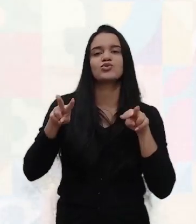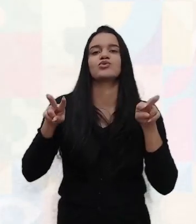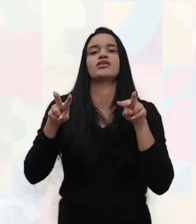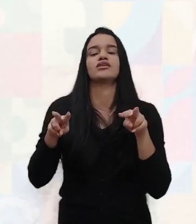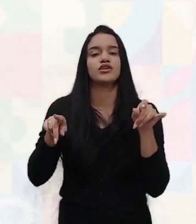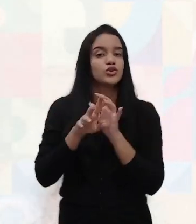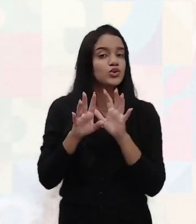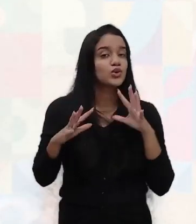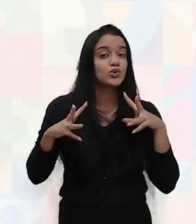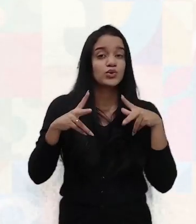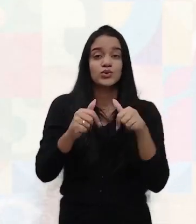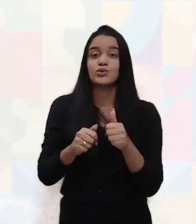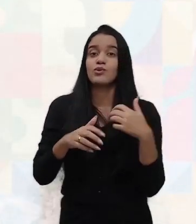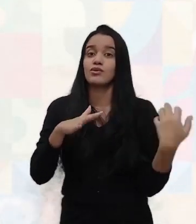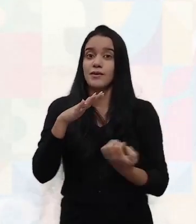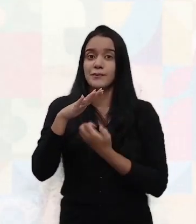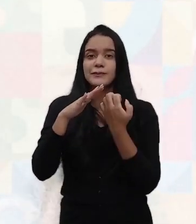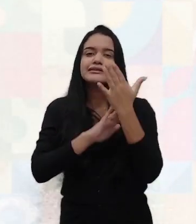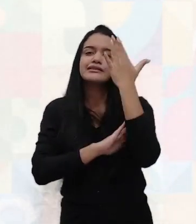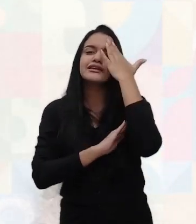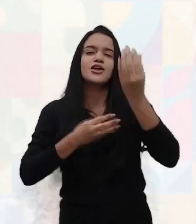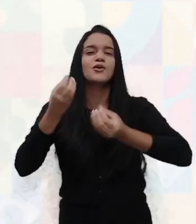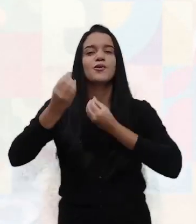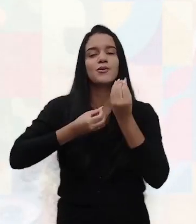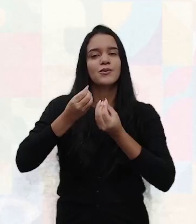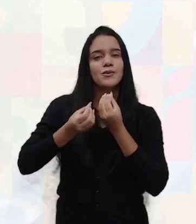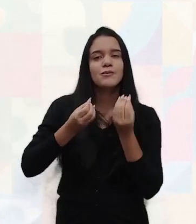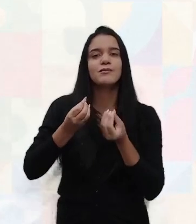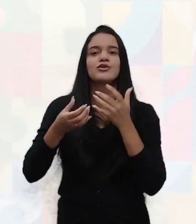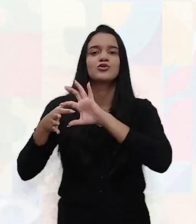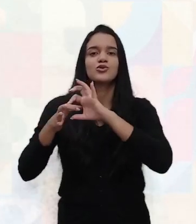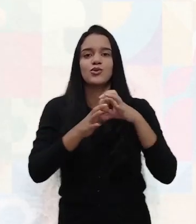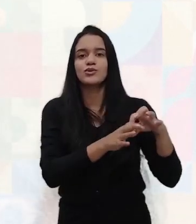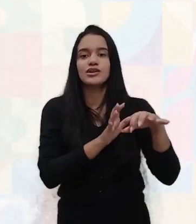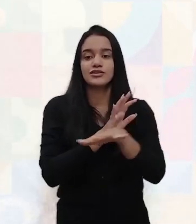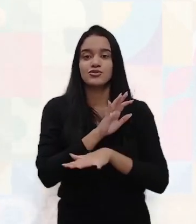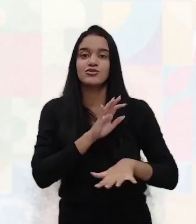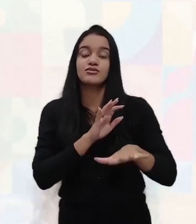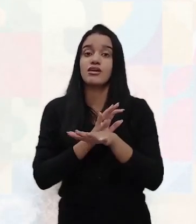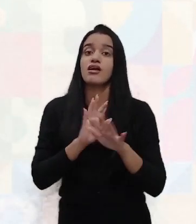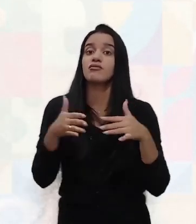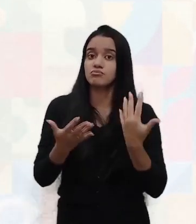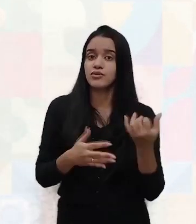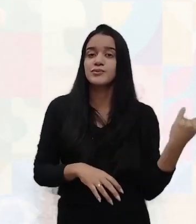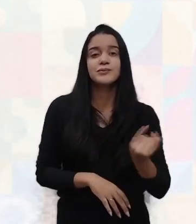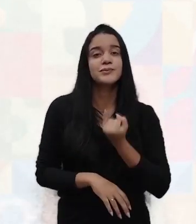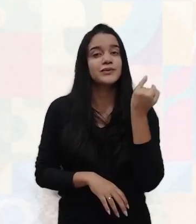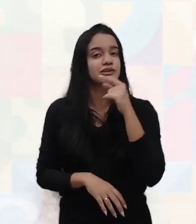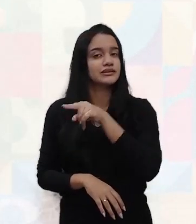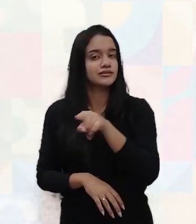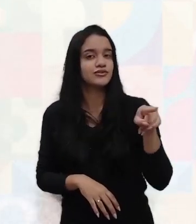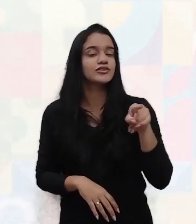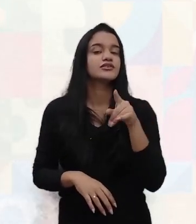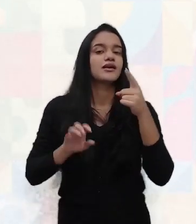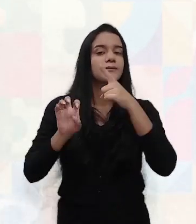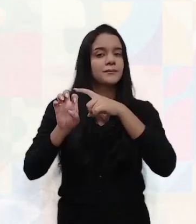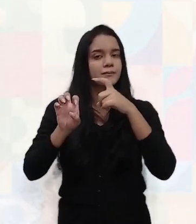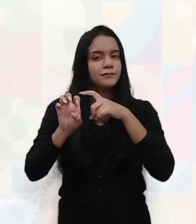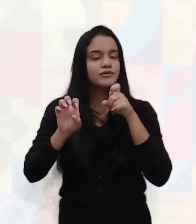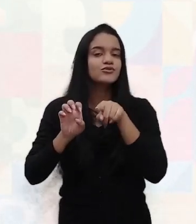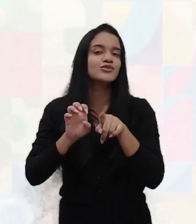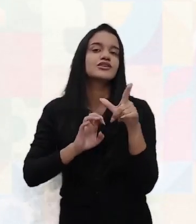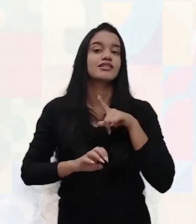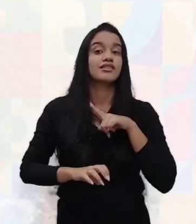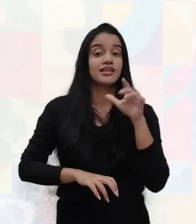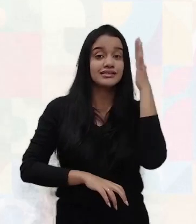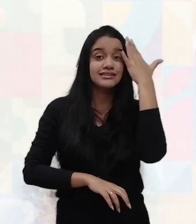a empresa, entender como ela funciona no seu contexto geral. E é importante saber que você, enquanto empreendedor, você vai